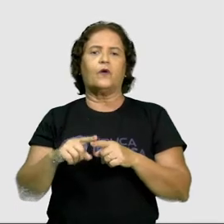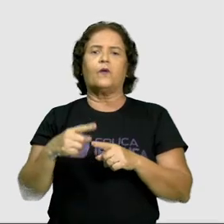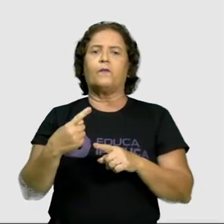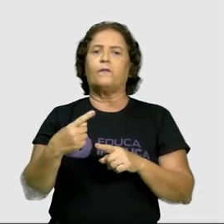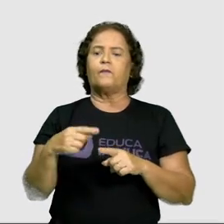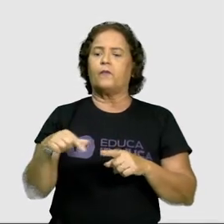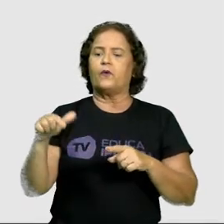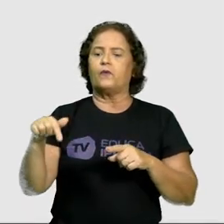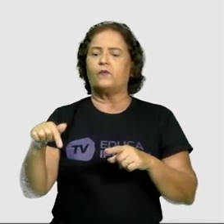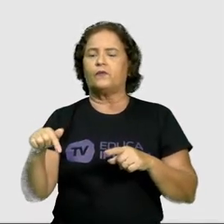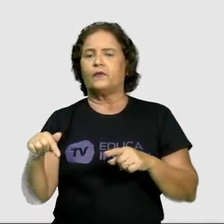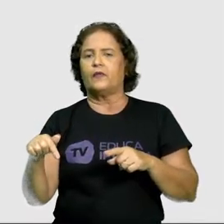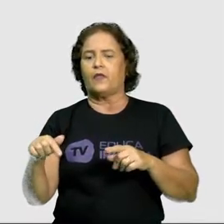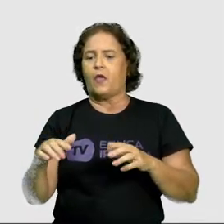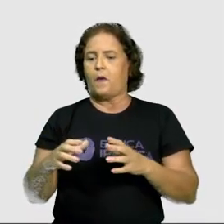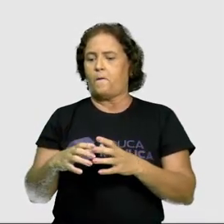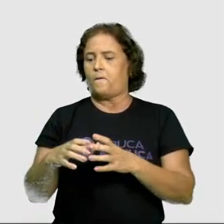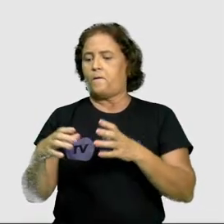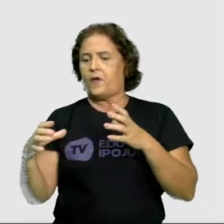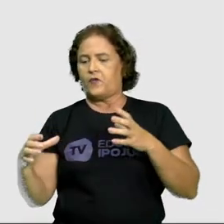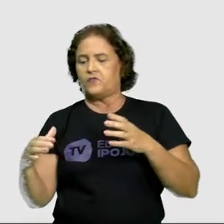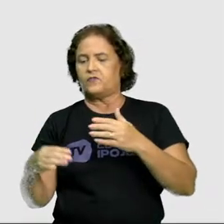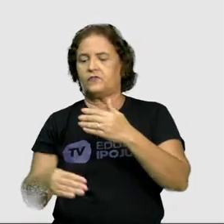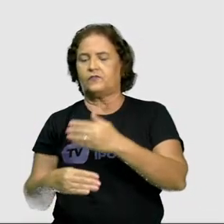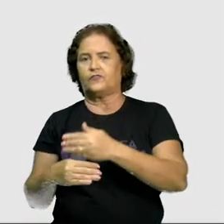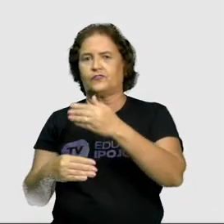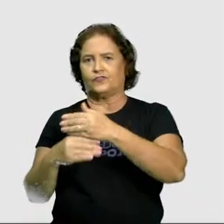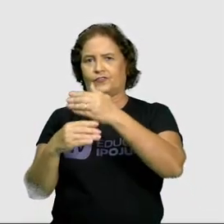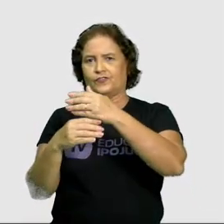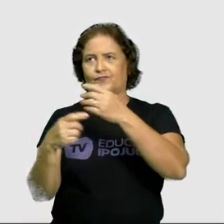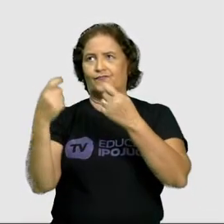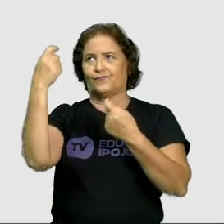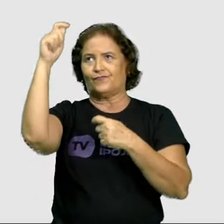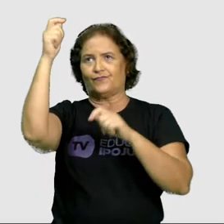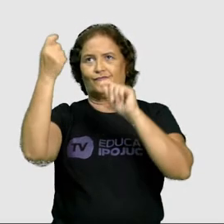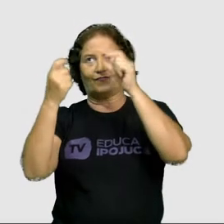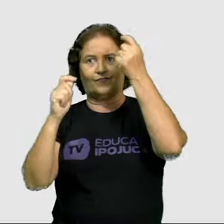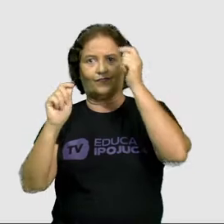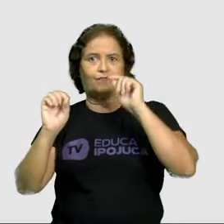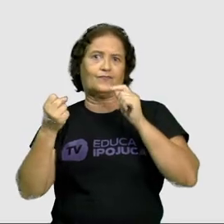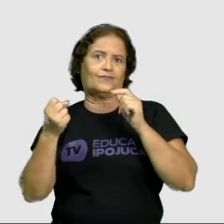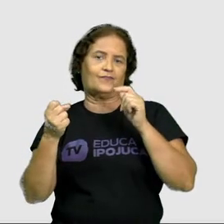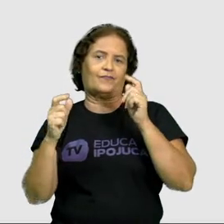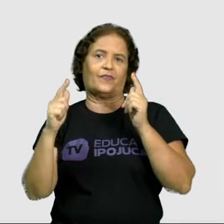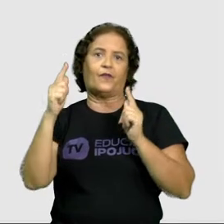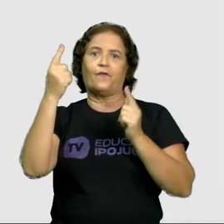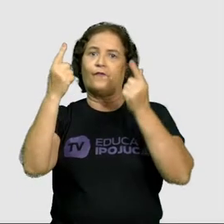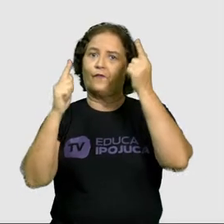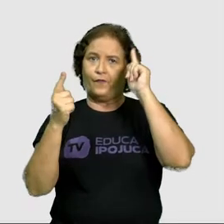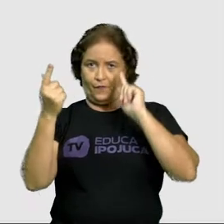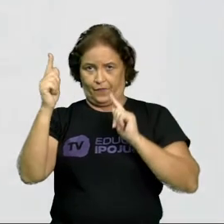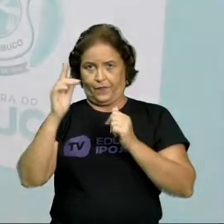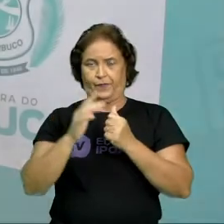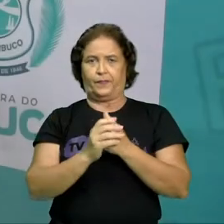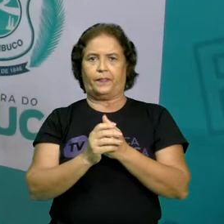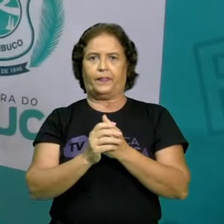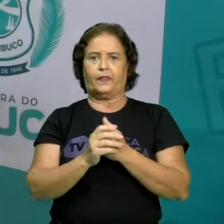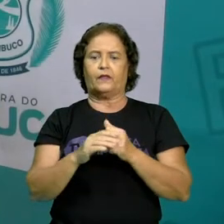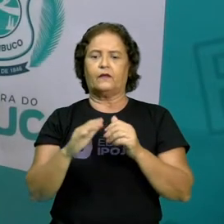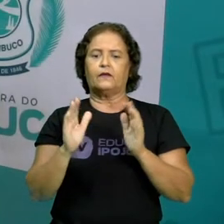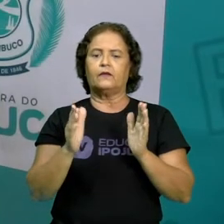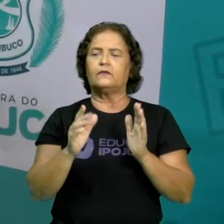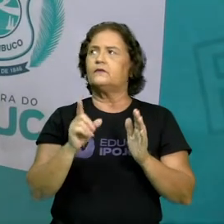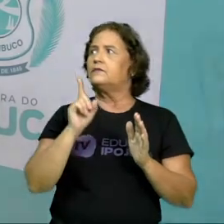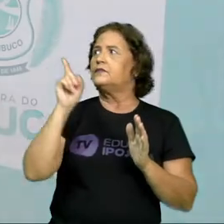das construções são indústrias ou fábricas. E agora, o que vocês percebem